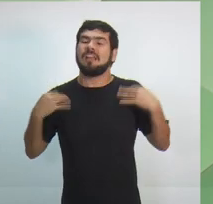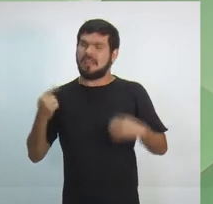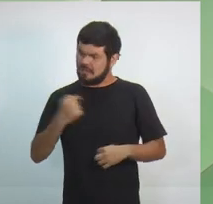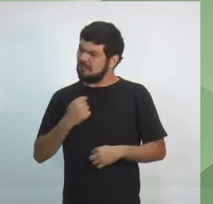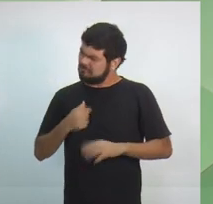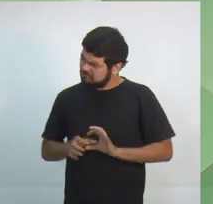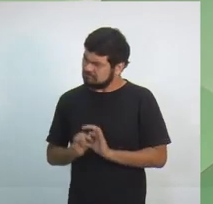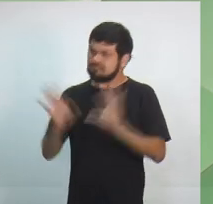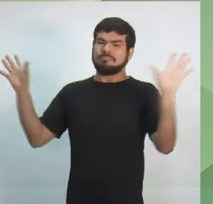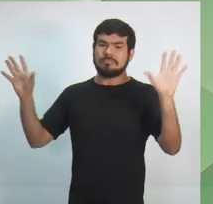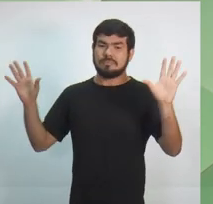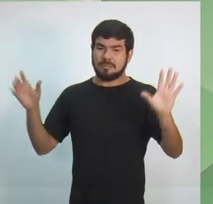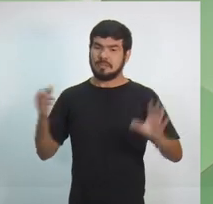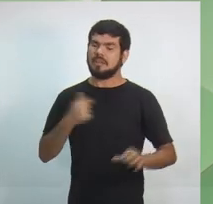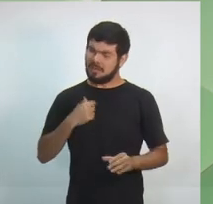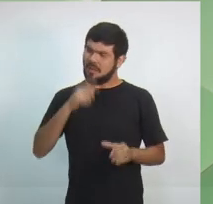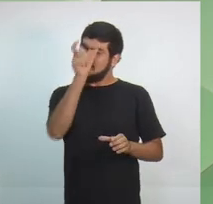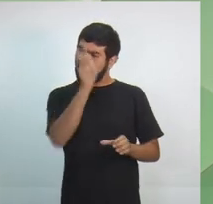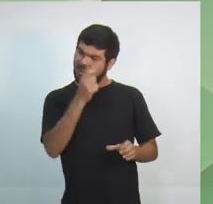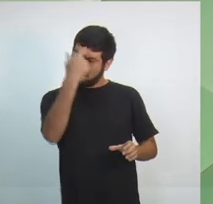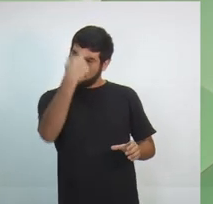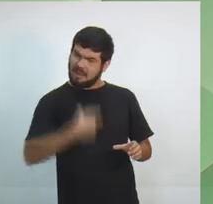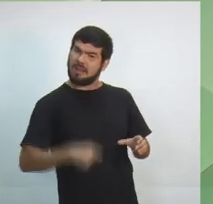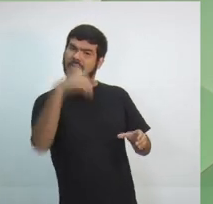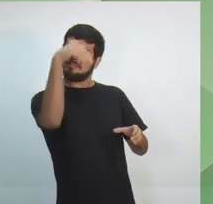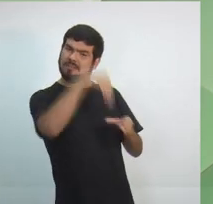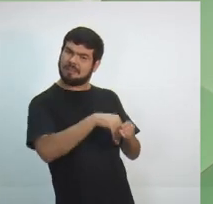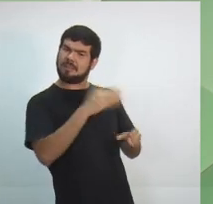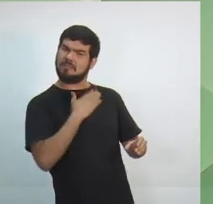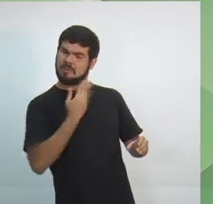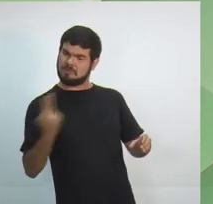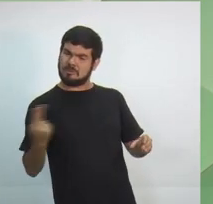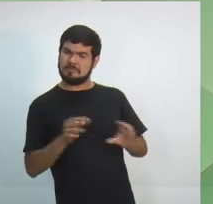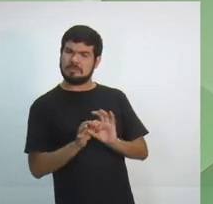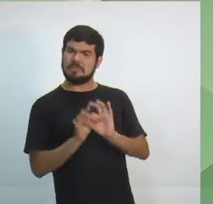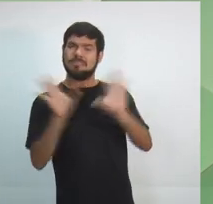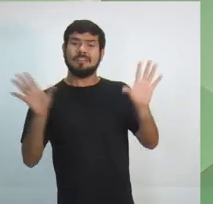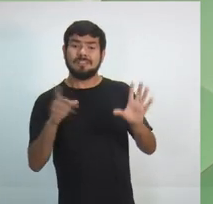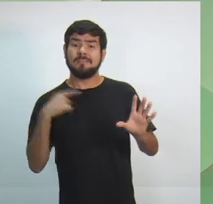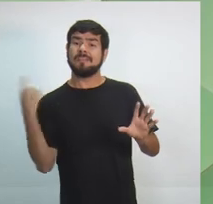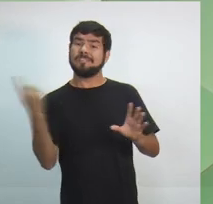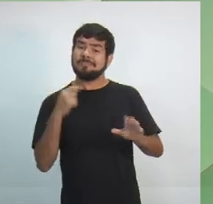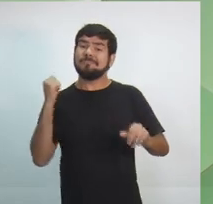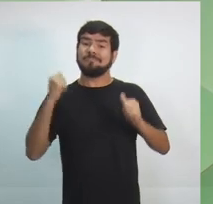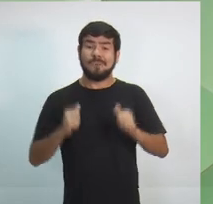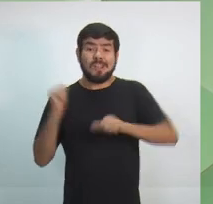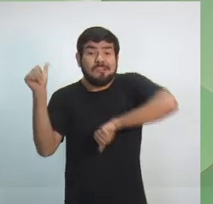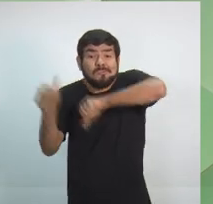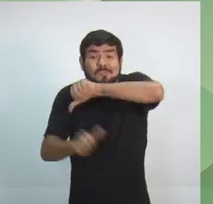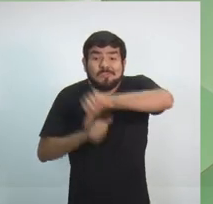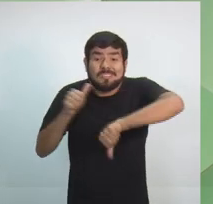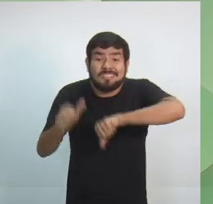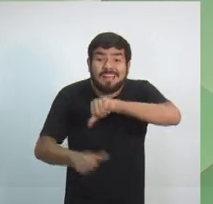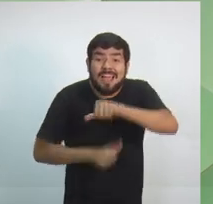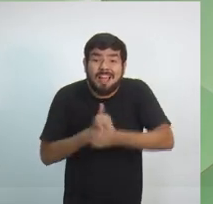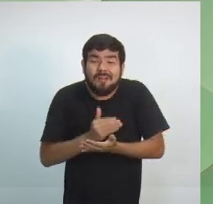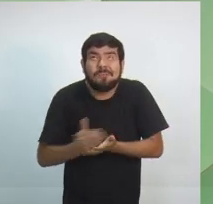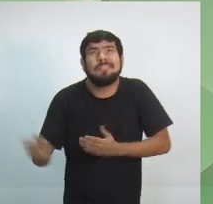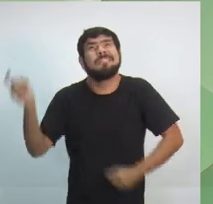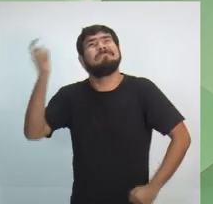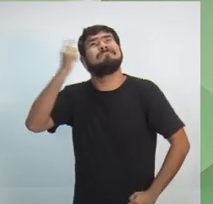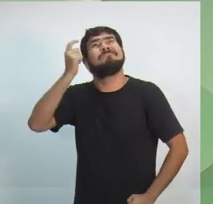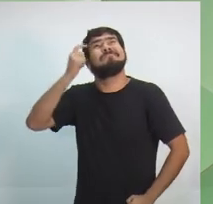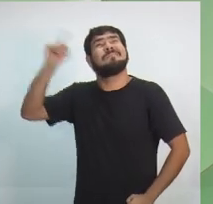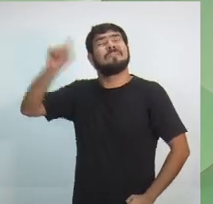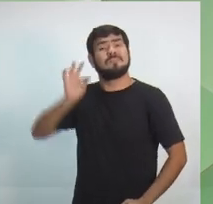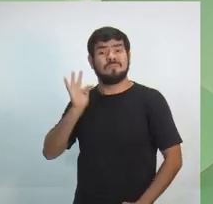fazer isso. É por isso que eu estou me candidatando, por isso que eu estou colocando o meu nome à disposição. Para que a gente possa mudar, para que a gente possa começar a pensar o